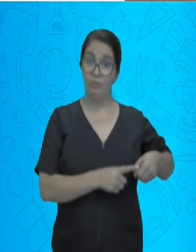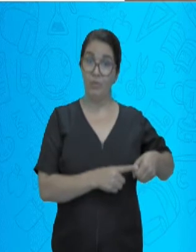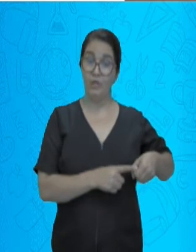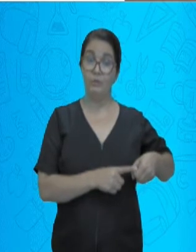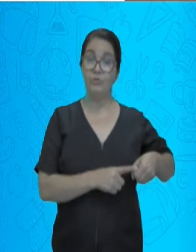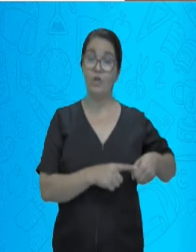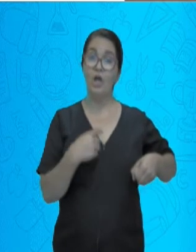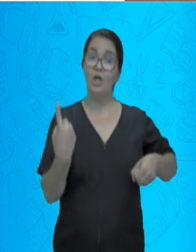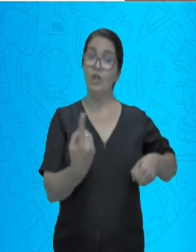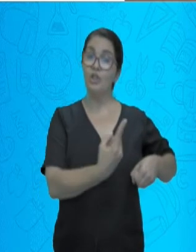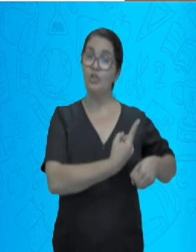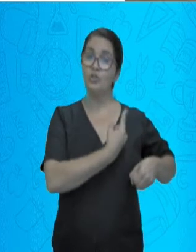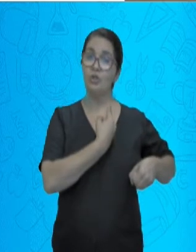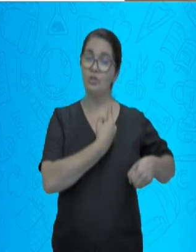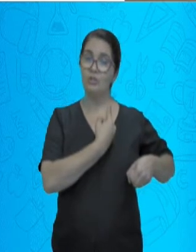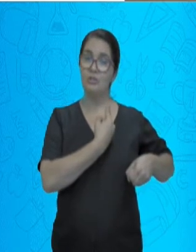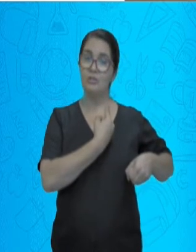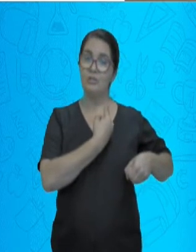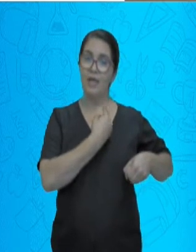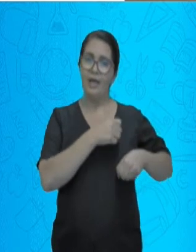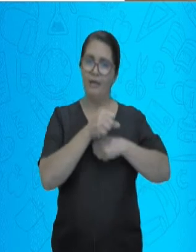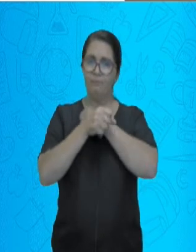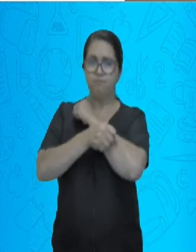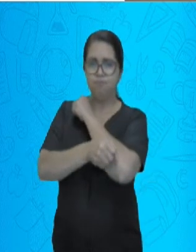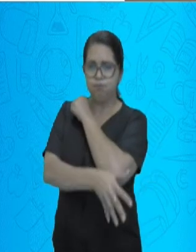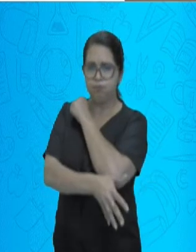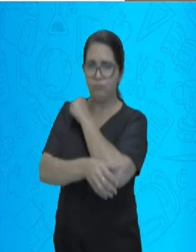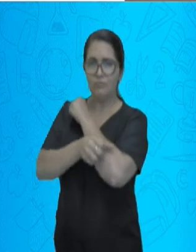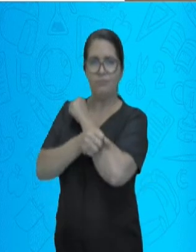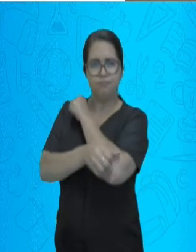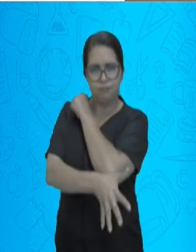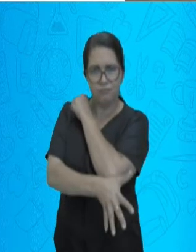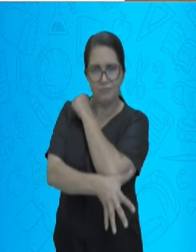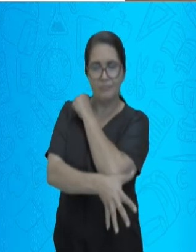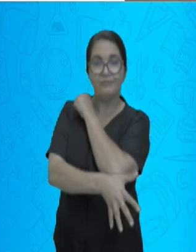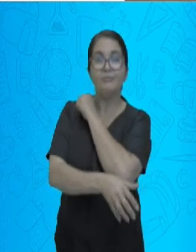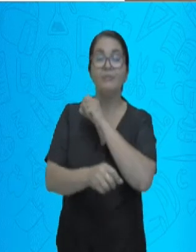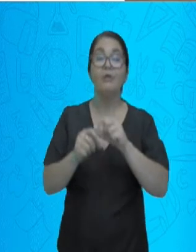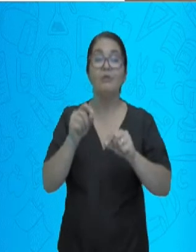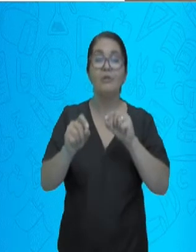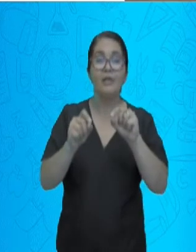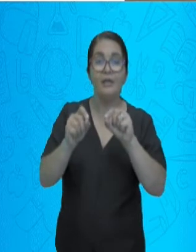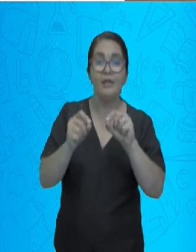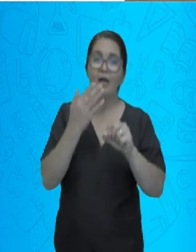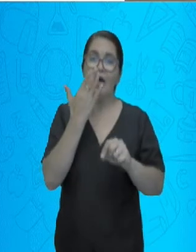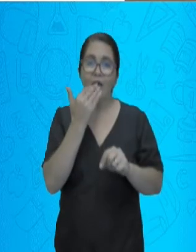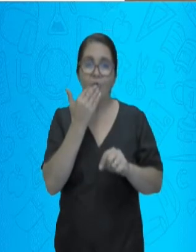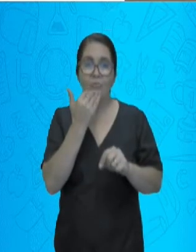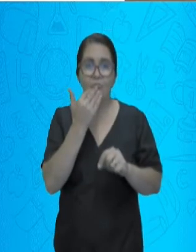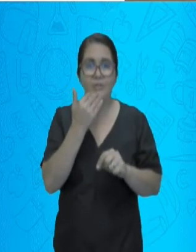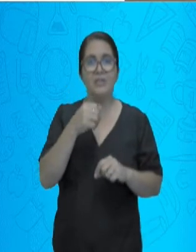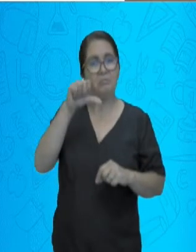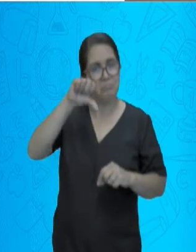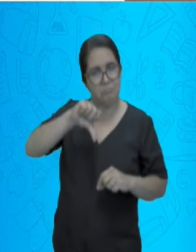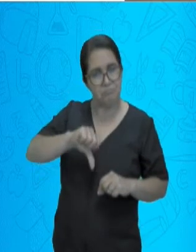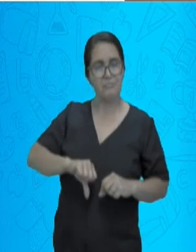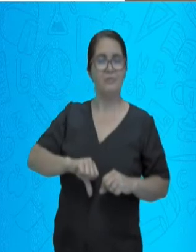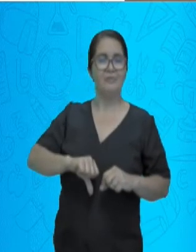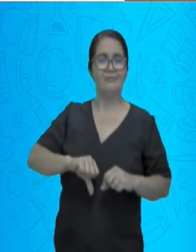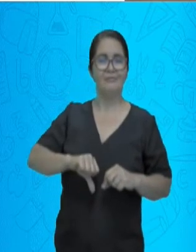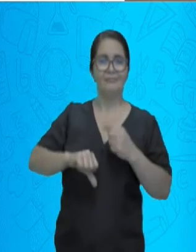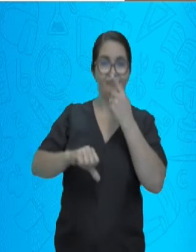os nossos alimentos ficam estruturados no nosso organismo. Aquilo que eu preciso,